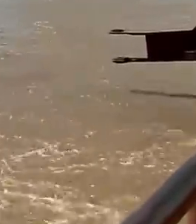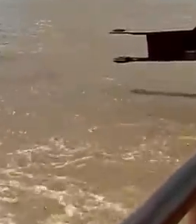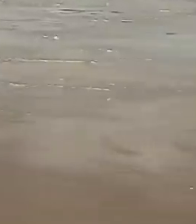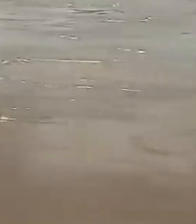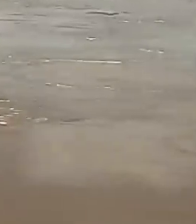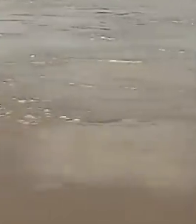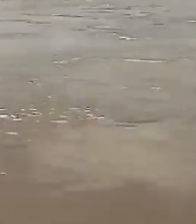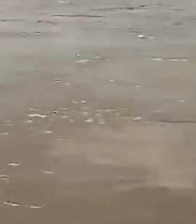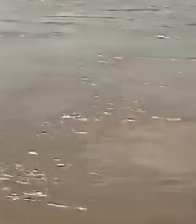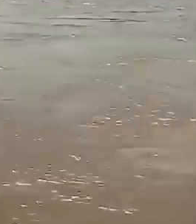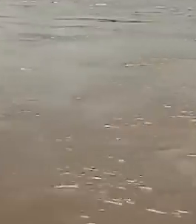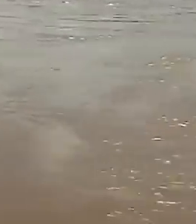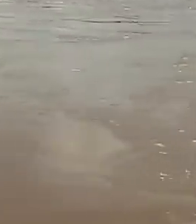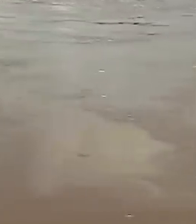Coelho Transcrição